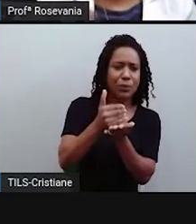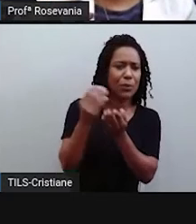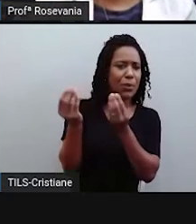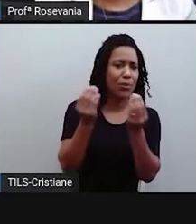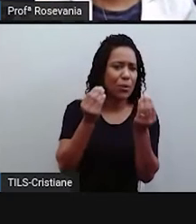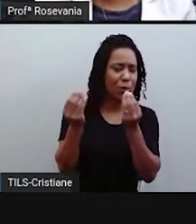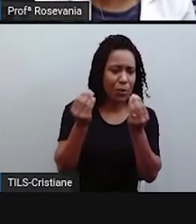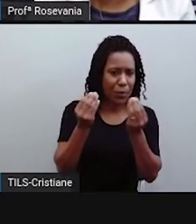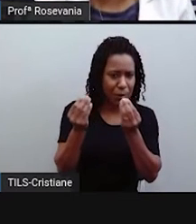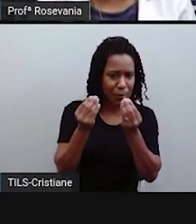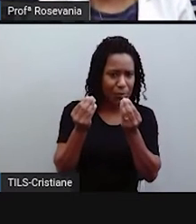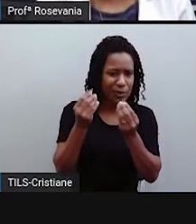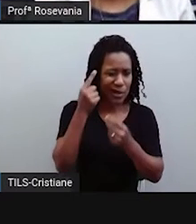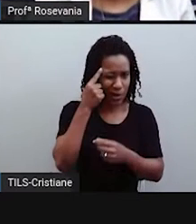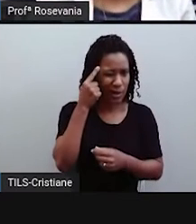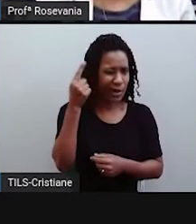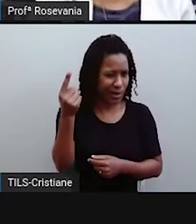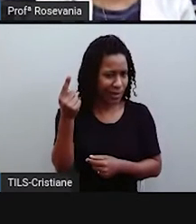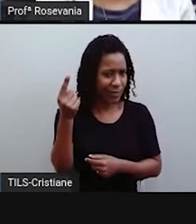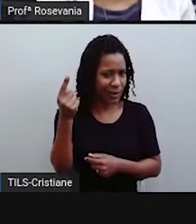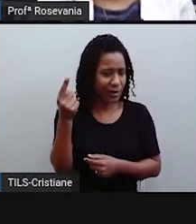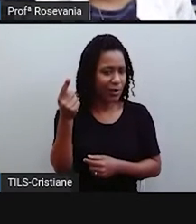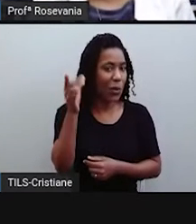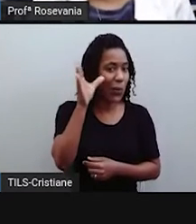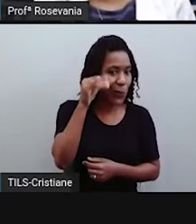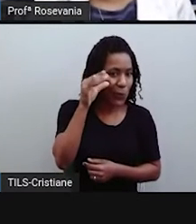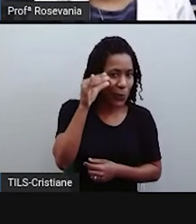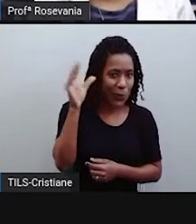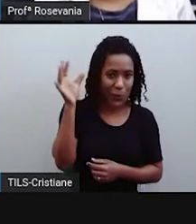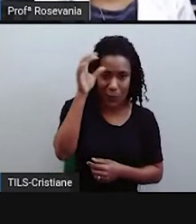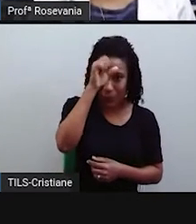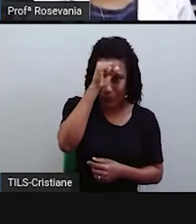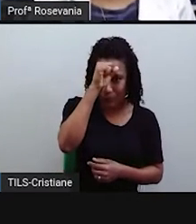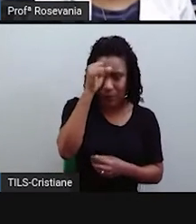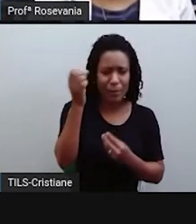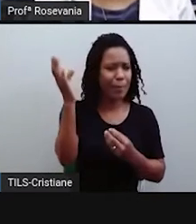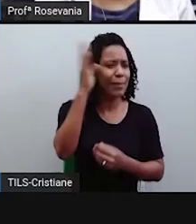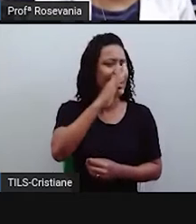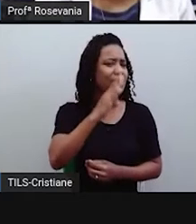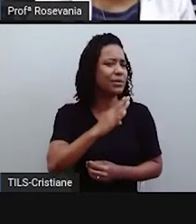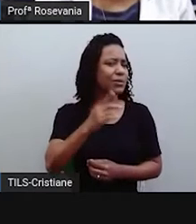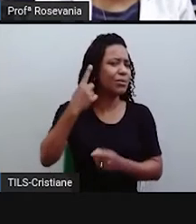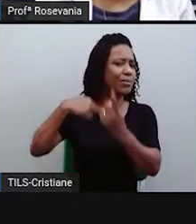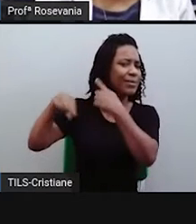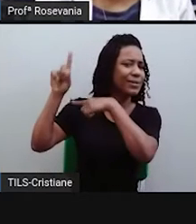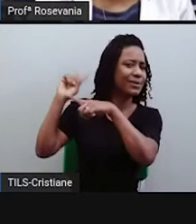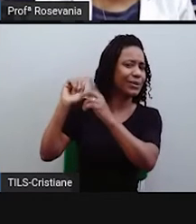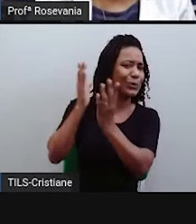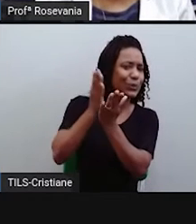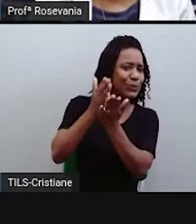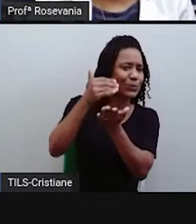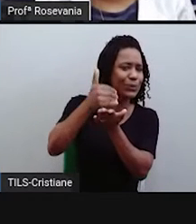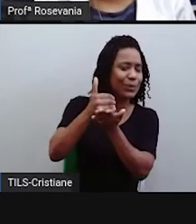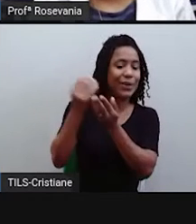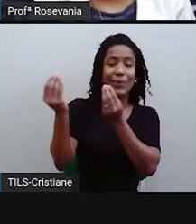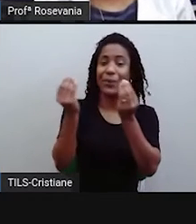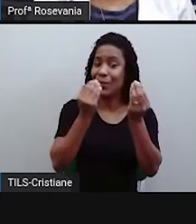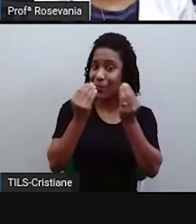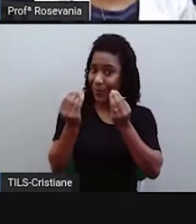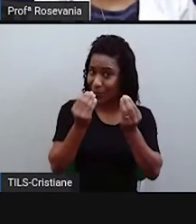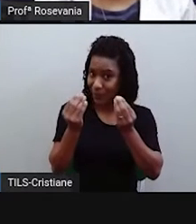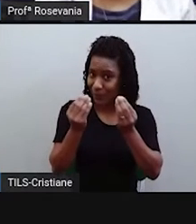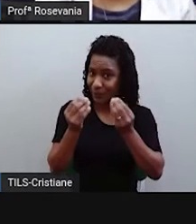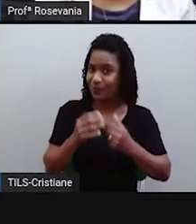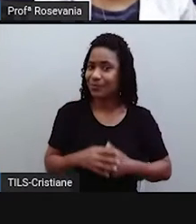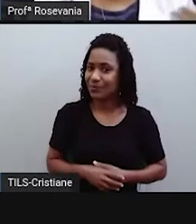Vocês têm alguma ideia? Tem essa curiosidade de ficar estudando isso aí? É, porque nós já tivemos várias regionalizações.